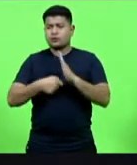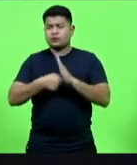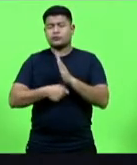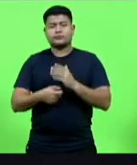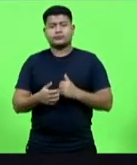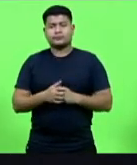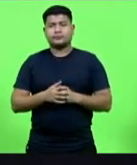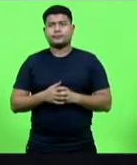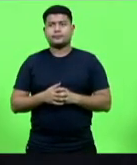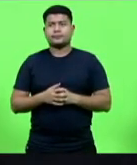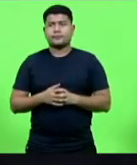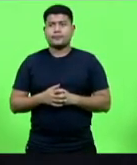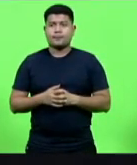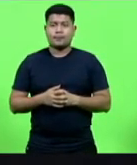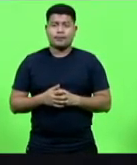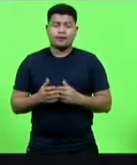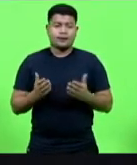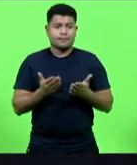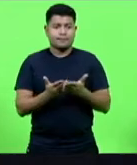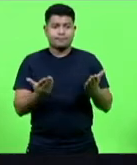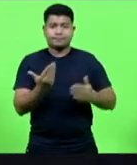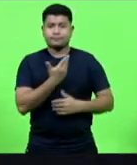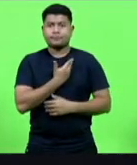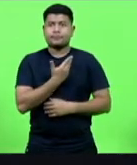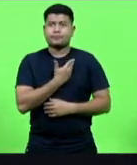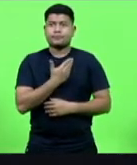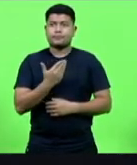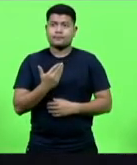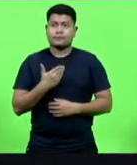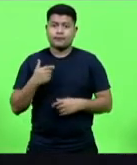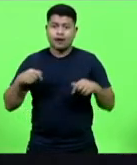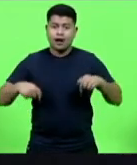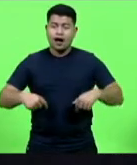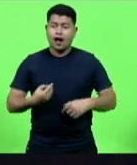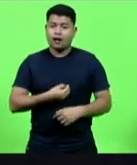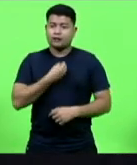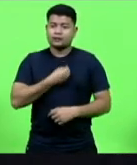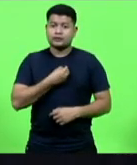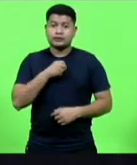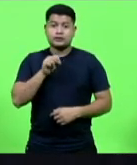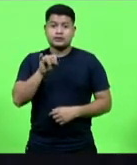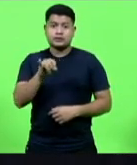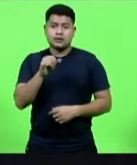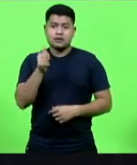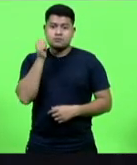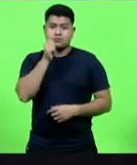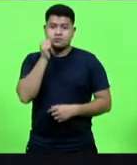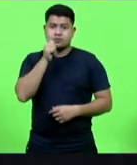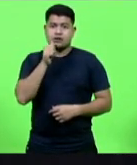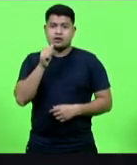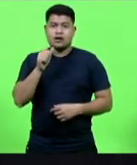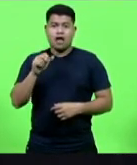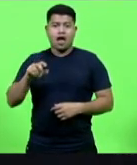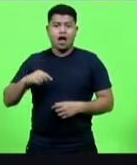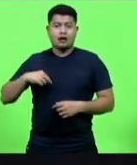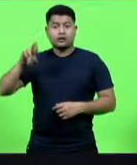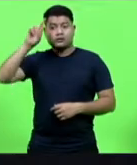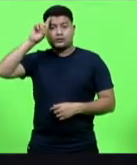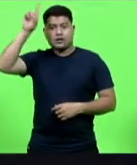e as colegas que estão presentes aqui, se as mulheres fossem comandantes de guerra,